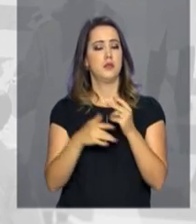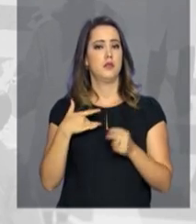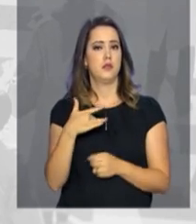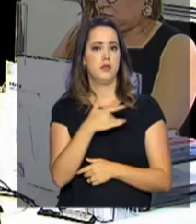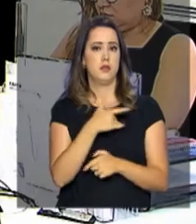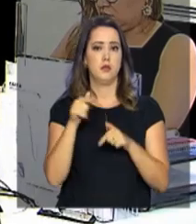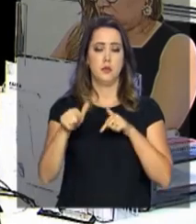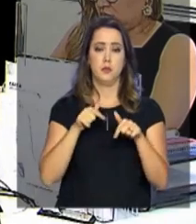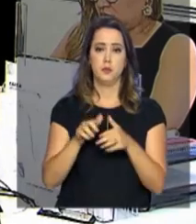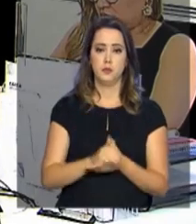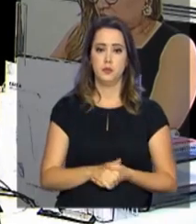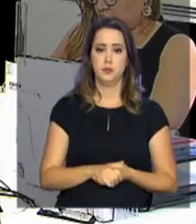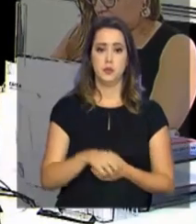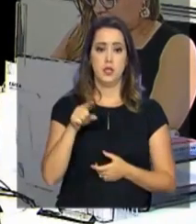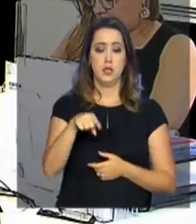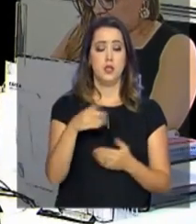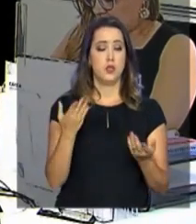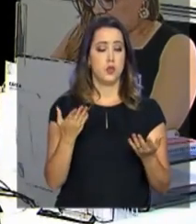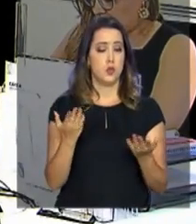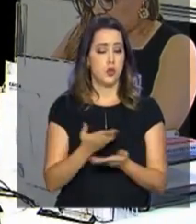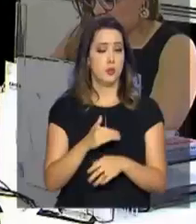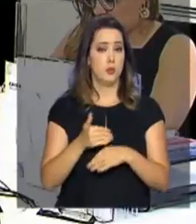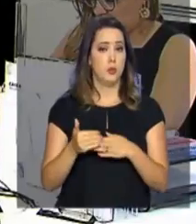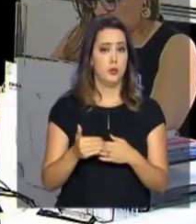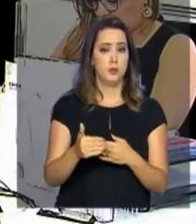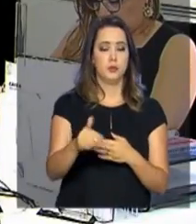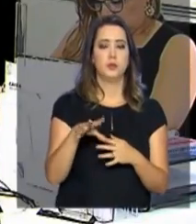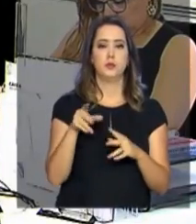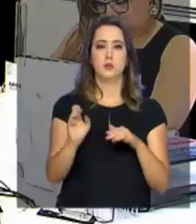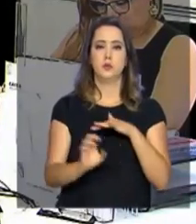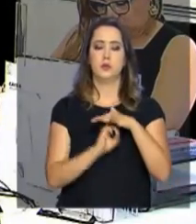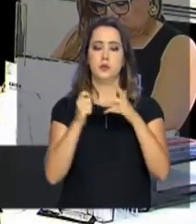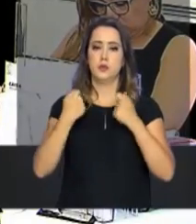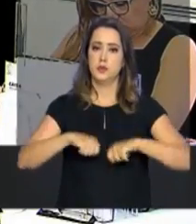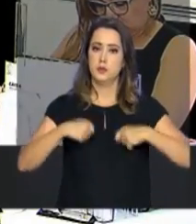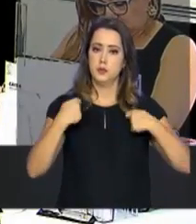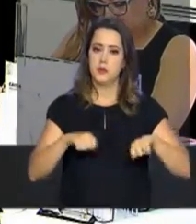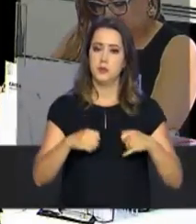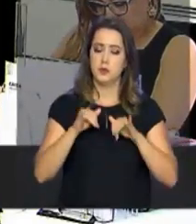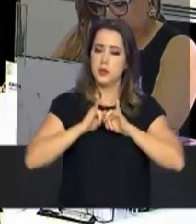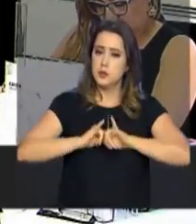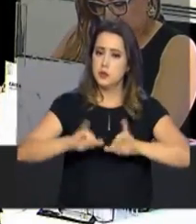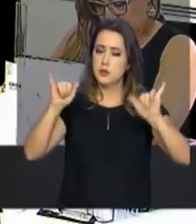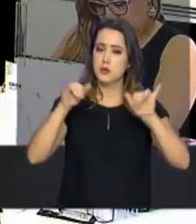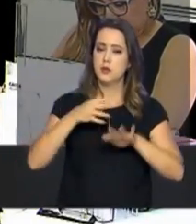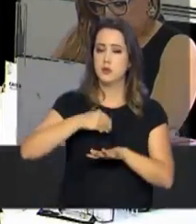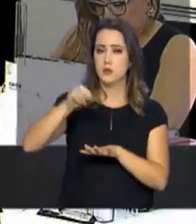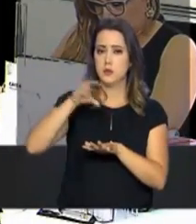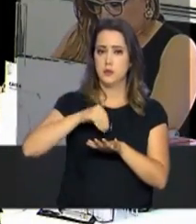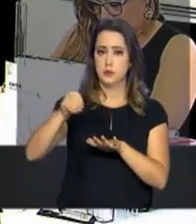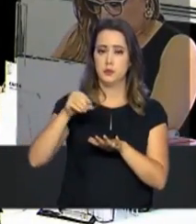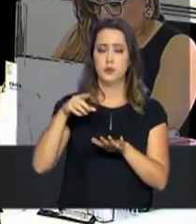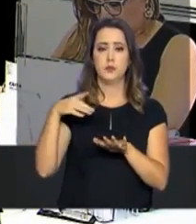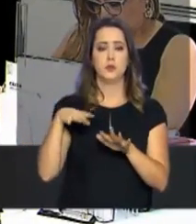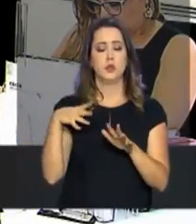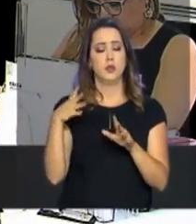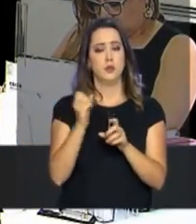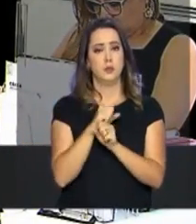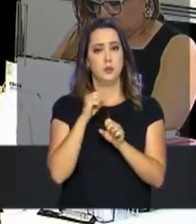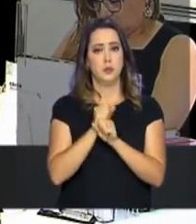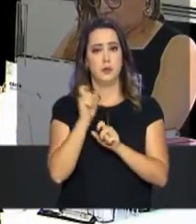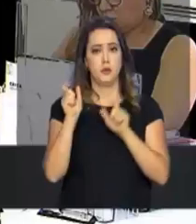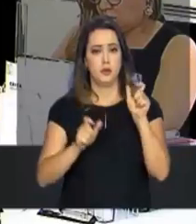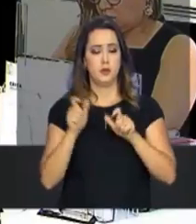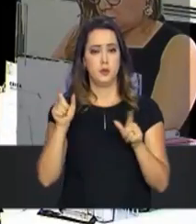trabalhador. Nesta fase do E-Social, todas as empresas estão obrigadas a enviarem as informações cadastrais do